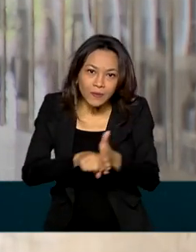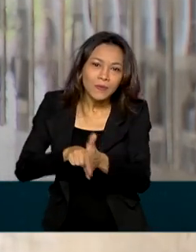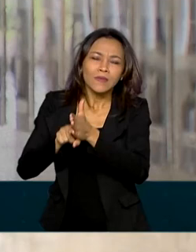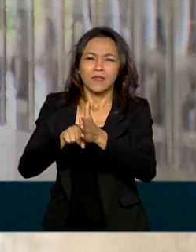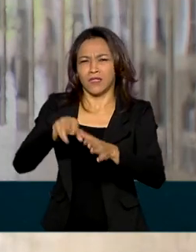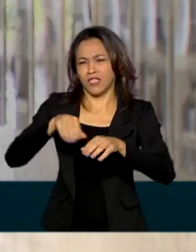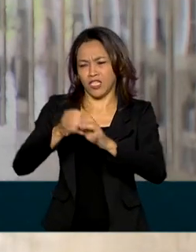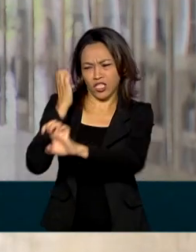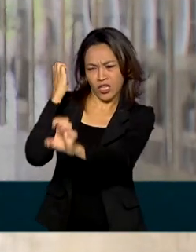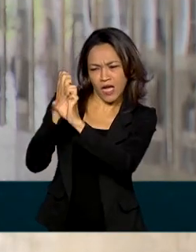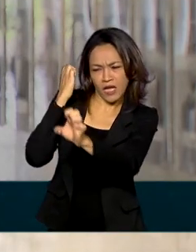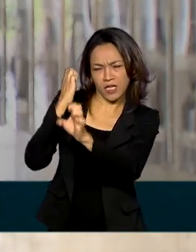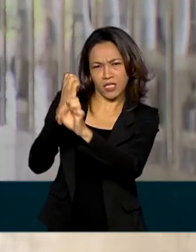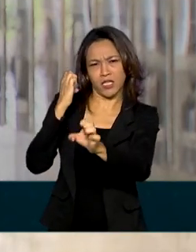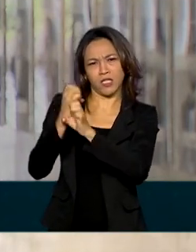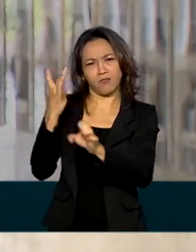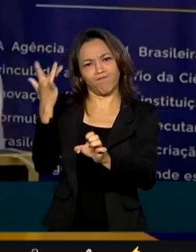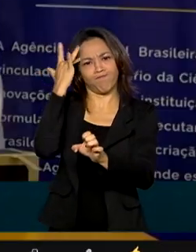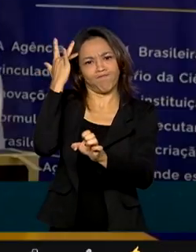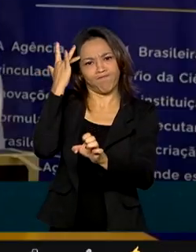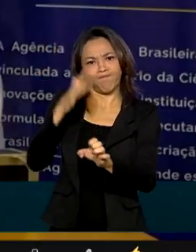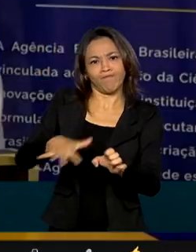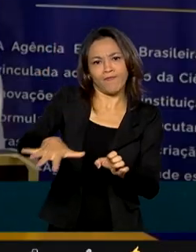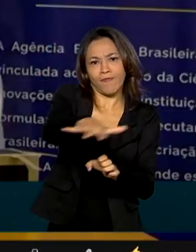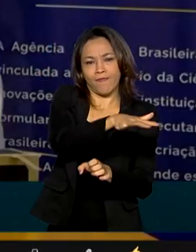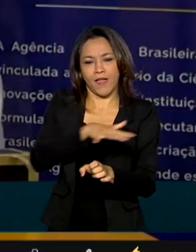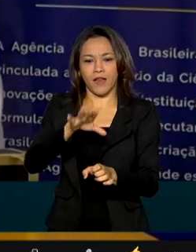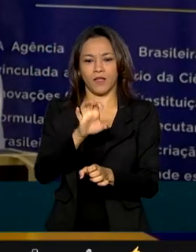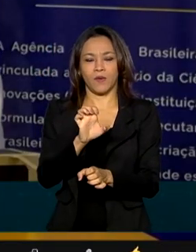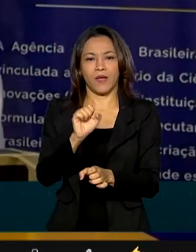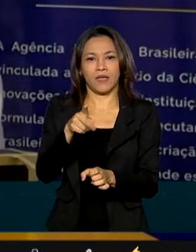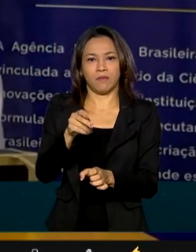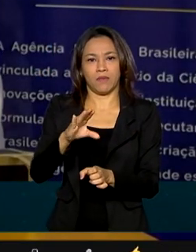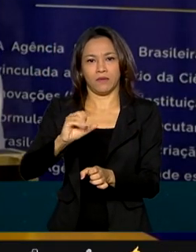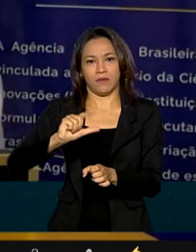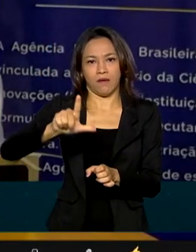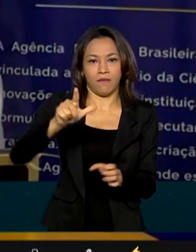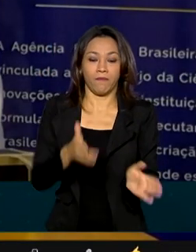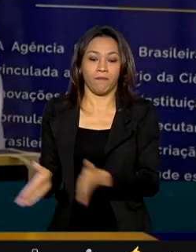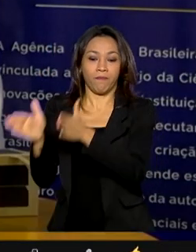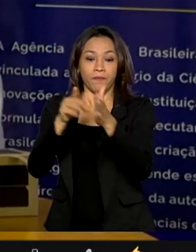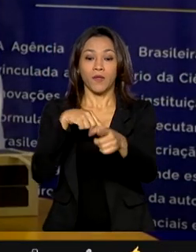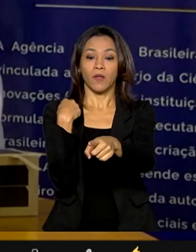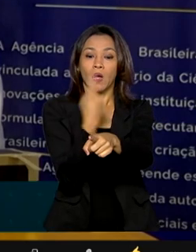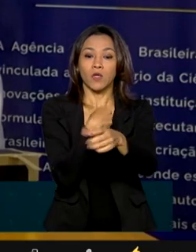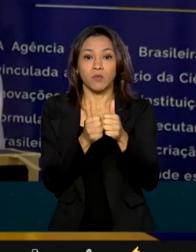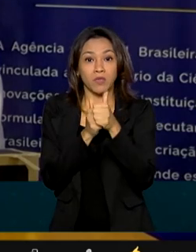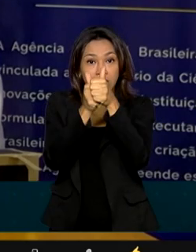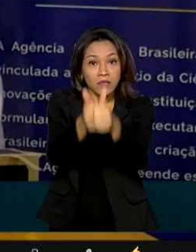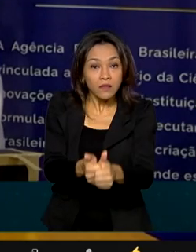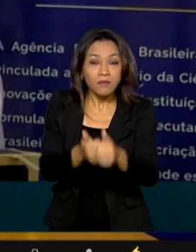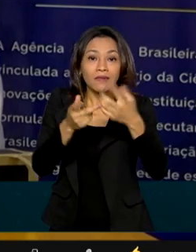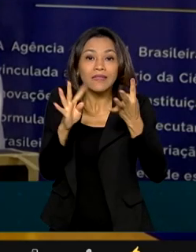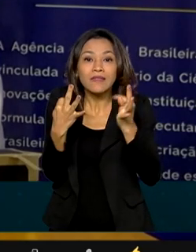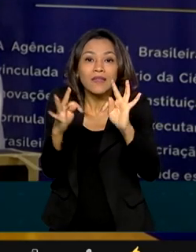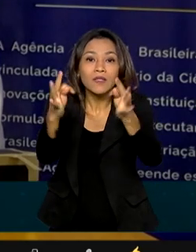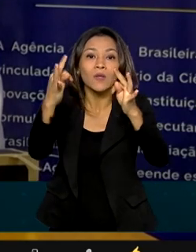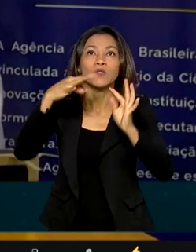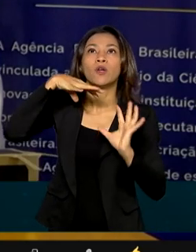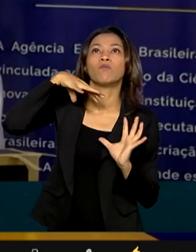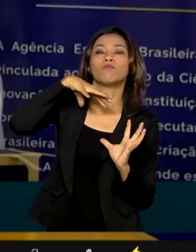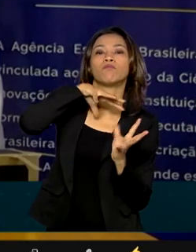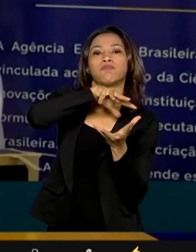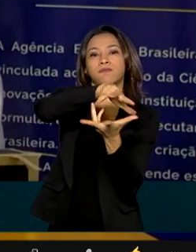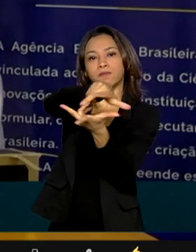engenharias e tecnologias espaciais. Nós estamos seguindo uma tendência mundial, já há alguns anos que isso vem se mostrando como de um